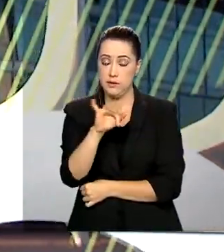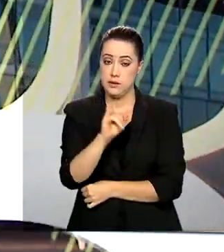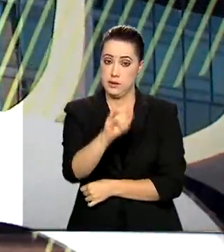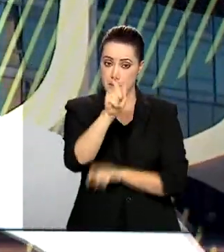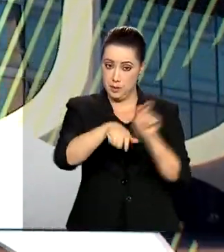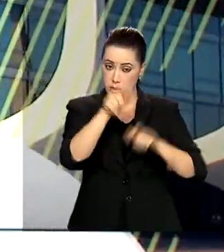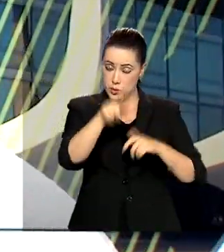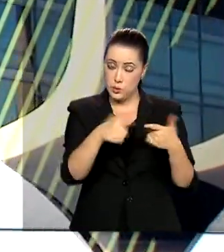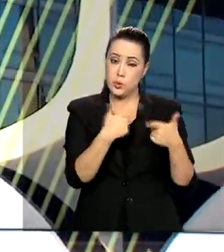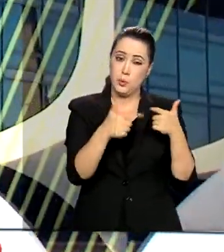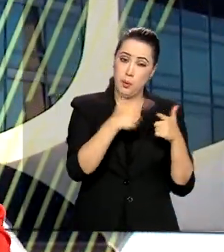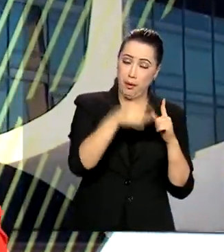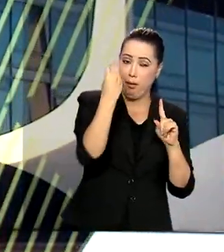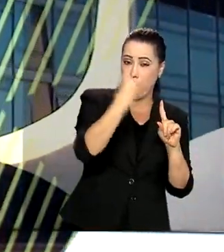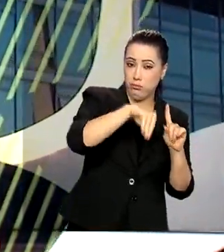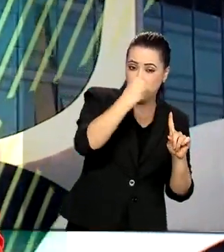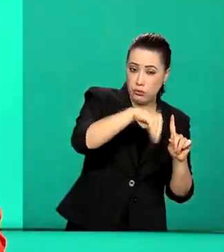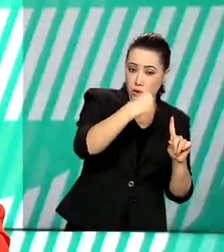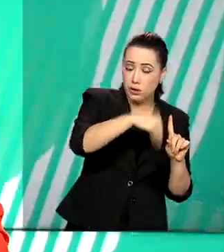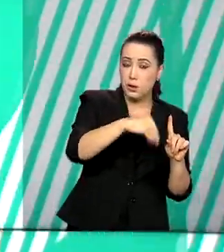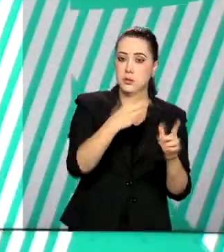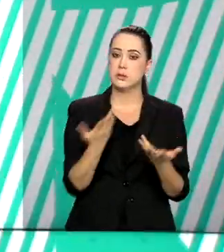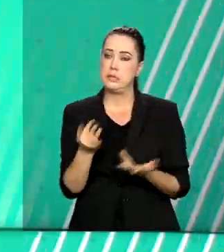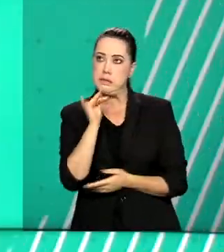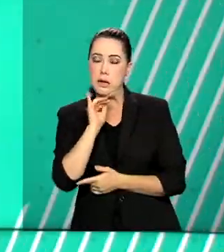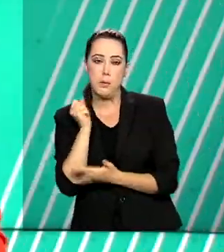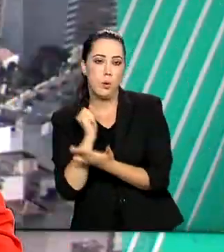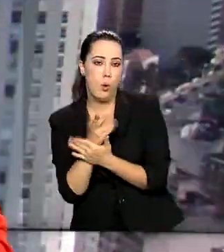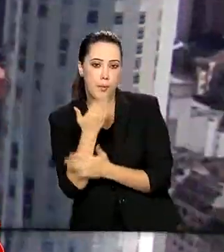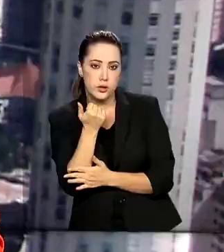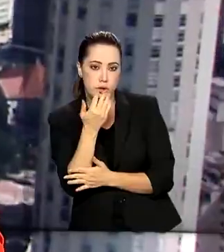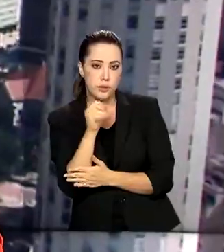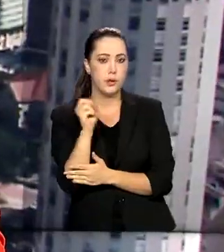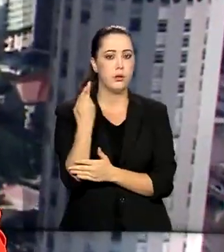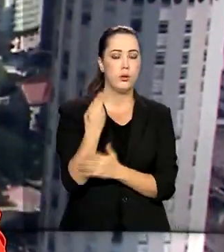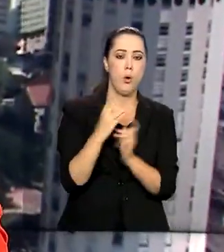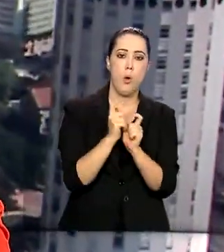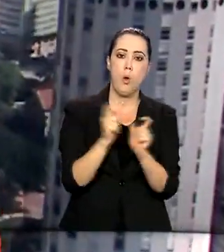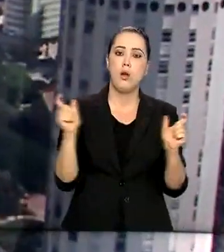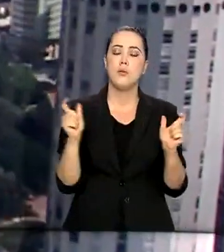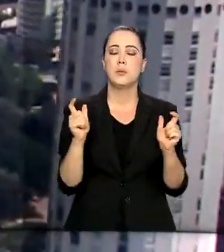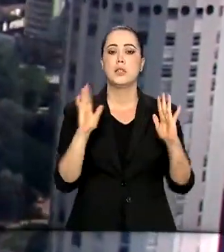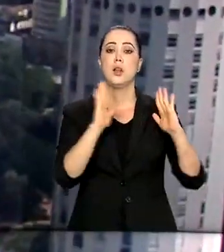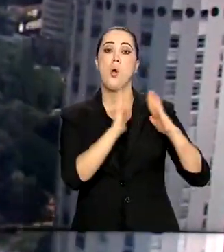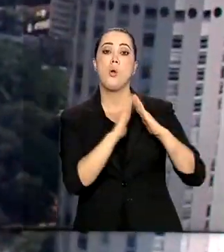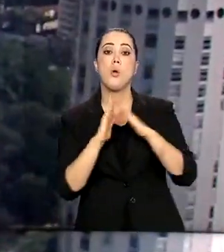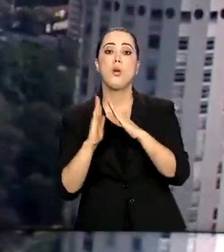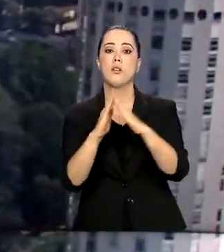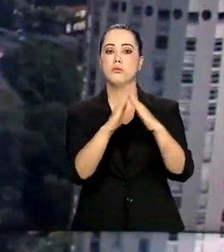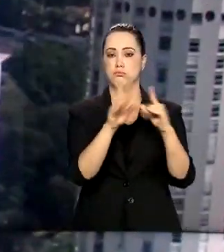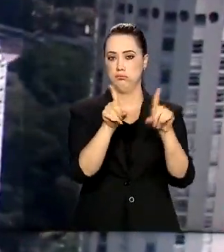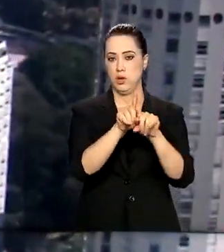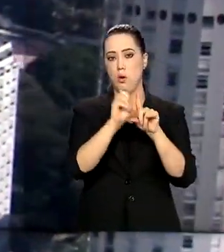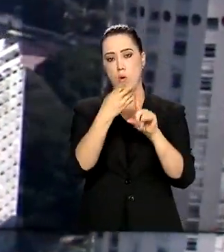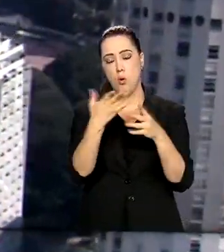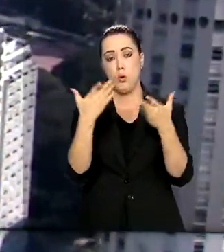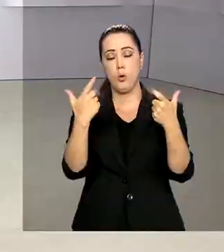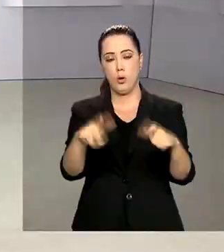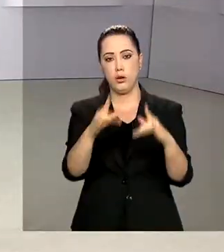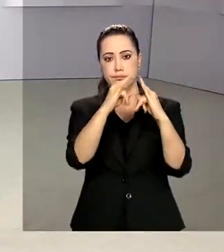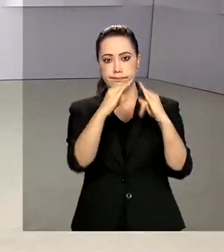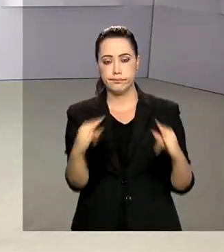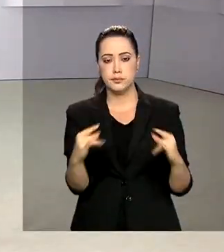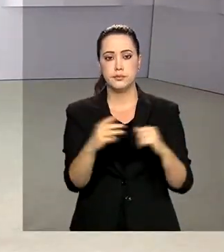pessoas em vulnerabilidade para a compra de cestas básicas, ampliação de abrigos e estruturas de acolhimento, por exemplo.